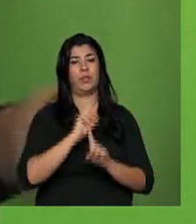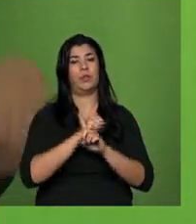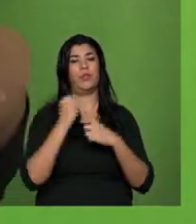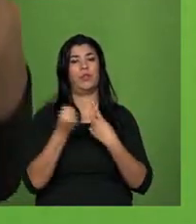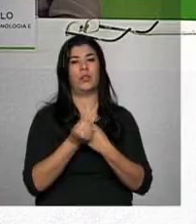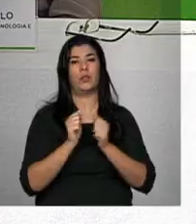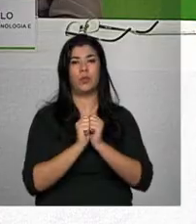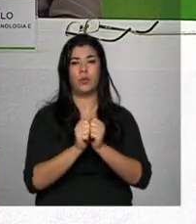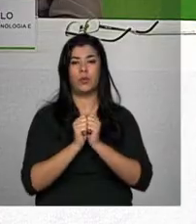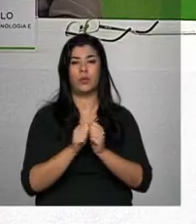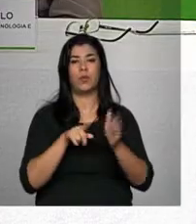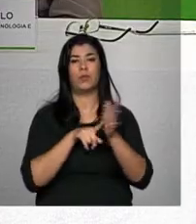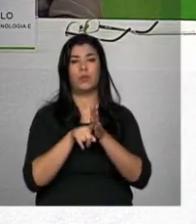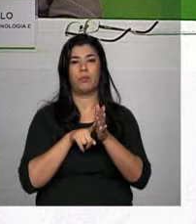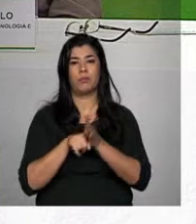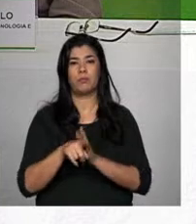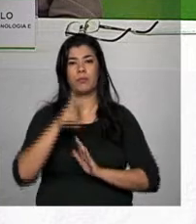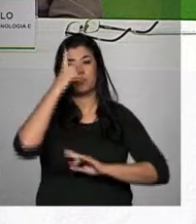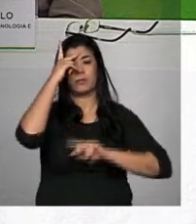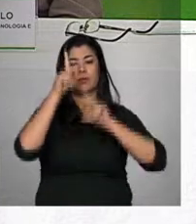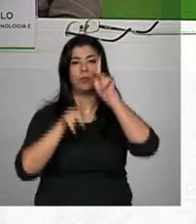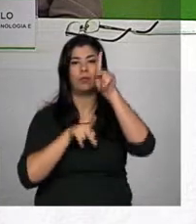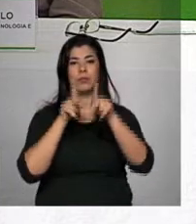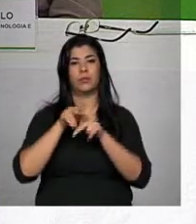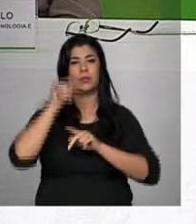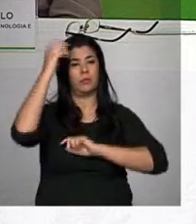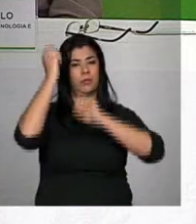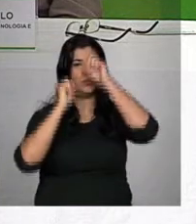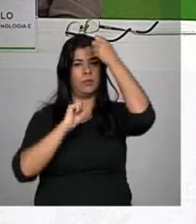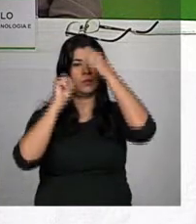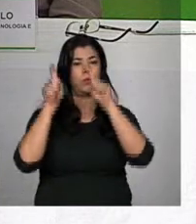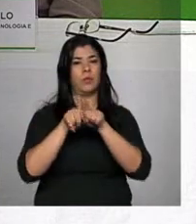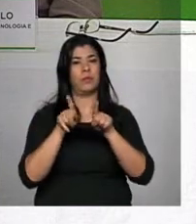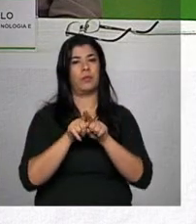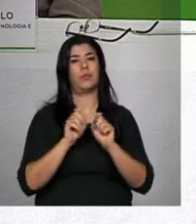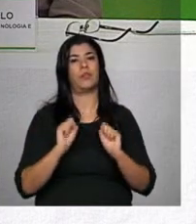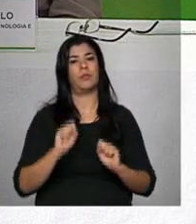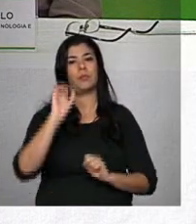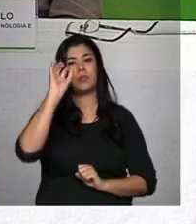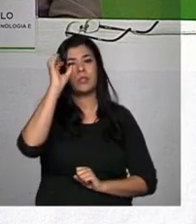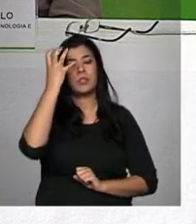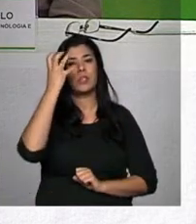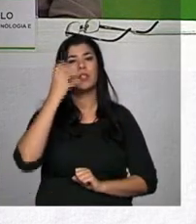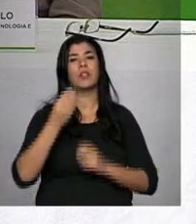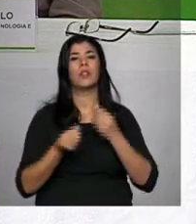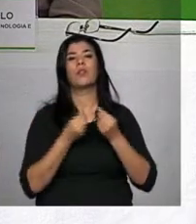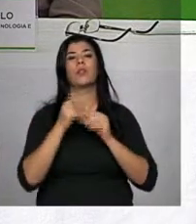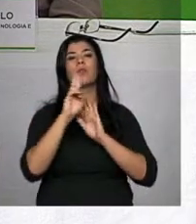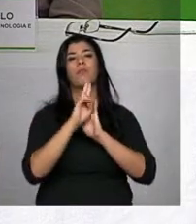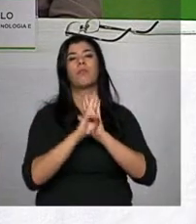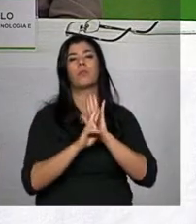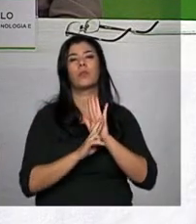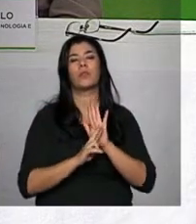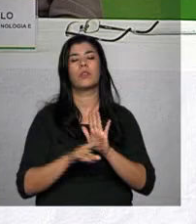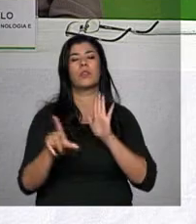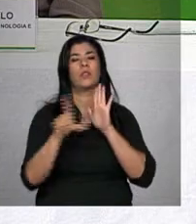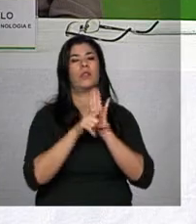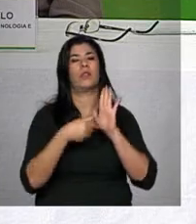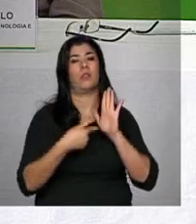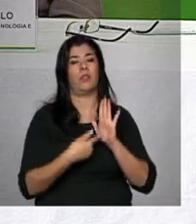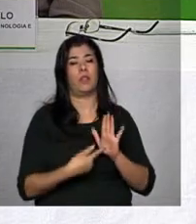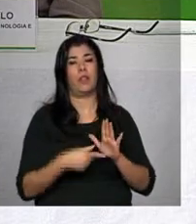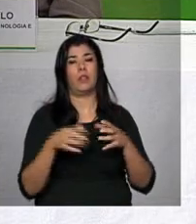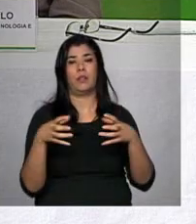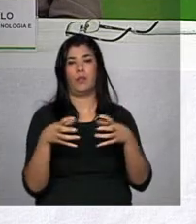pesquisadores, junto com as populações tradicionais, com a indústria, possa definir esses regulamentos infralegais. Isso já tem um